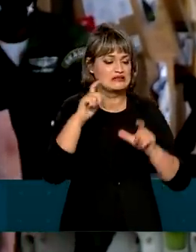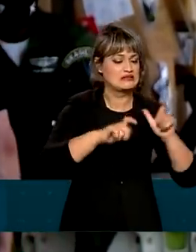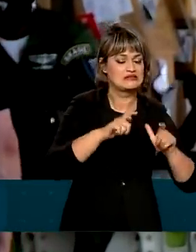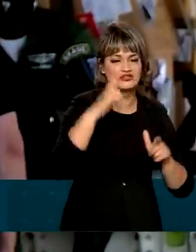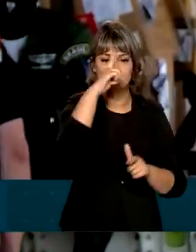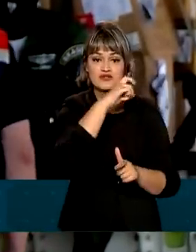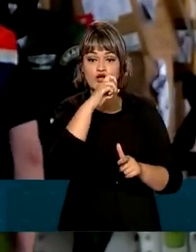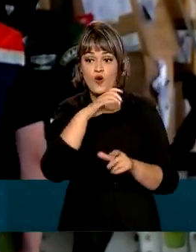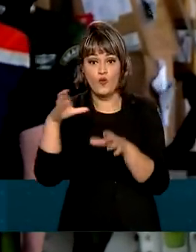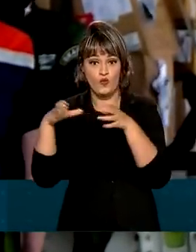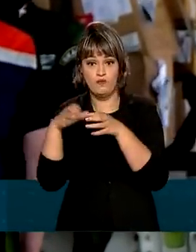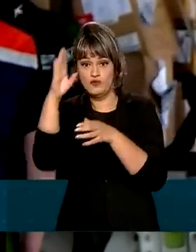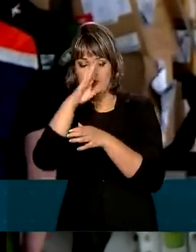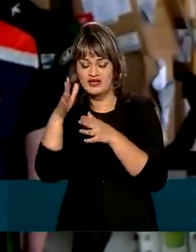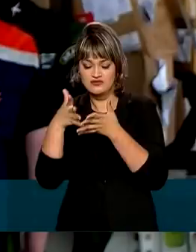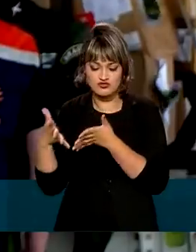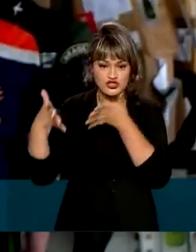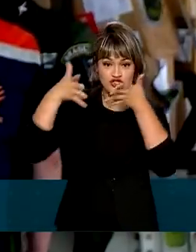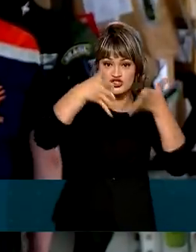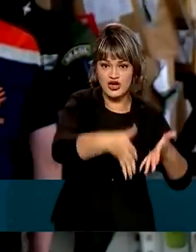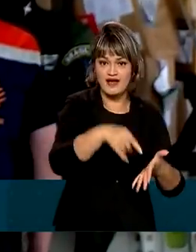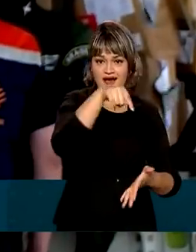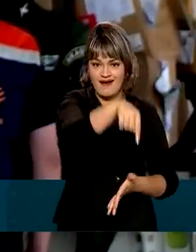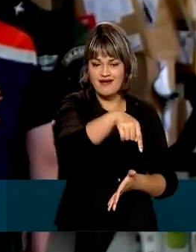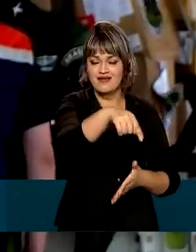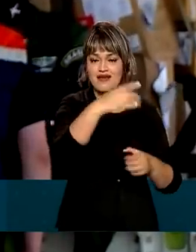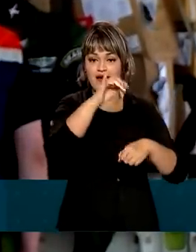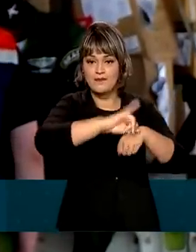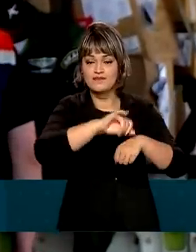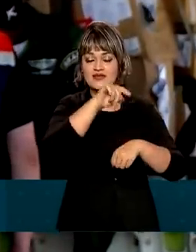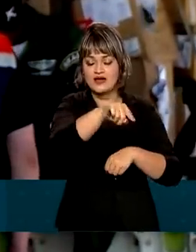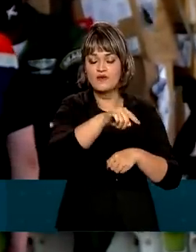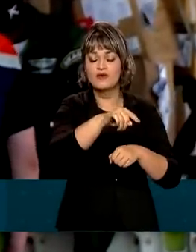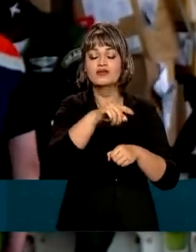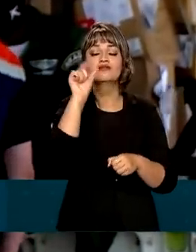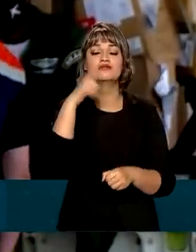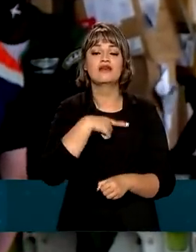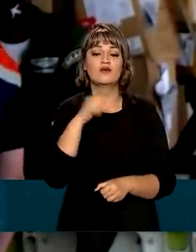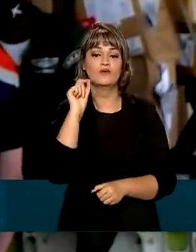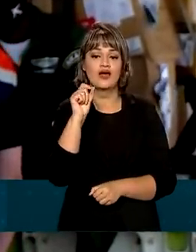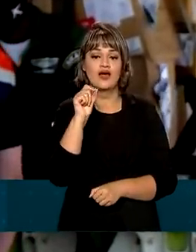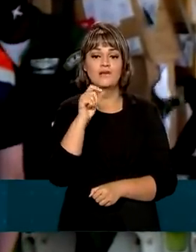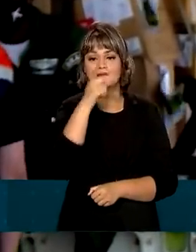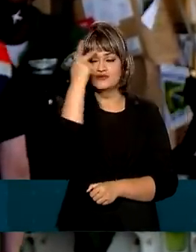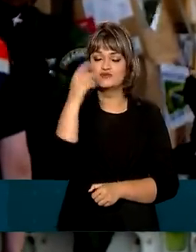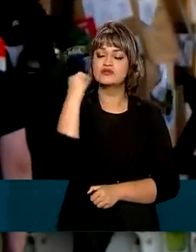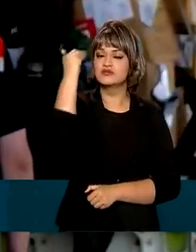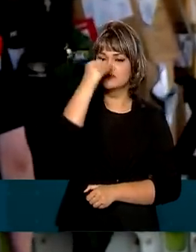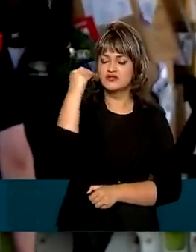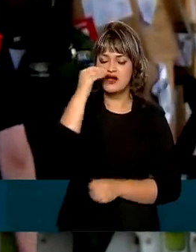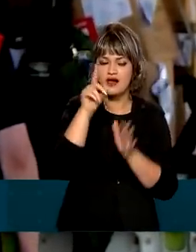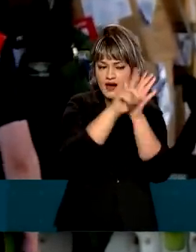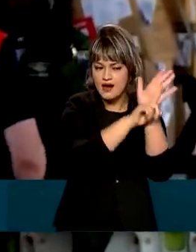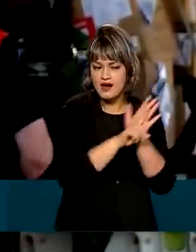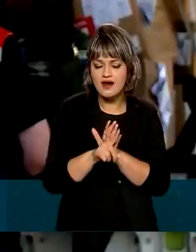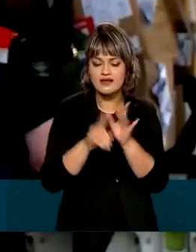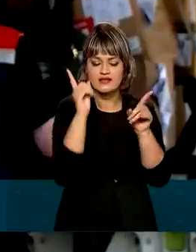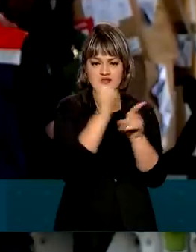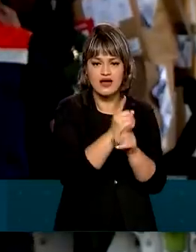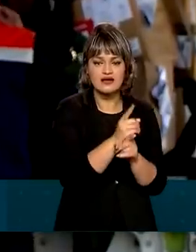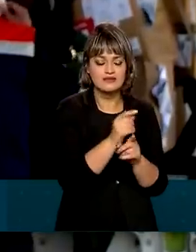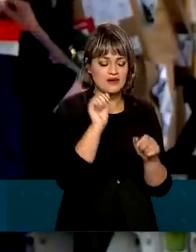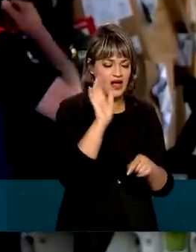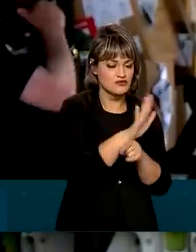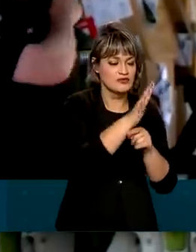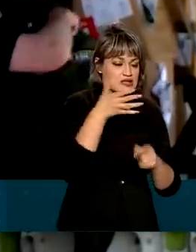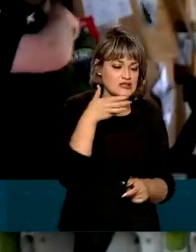equipe brasileira, que desembarca aqui em Porto Príncipe, é formada por especialistas e peritos em busca e